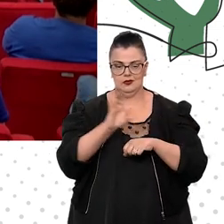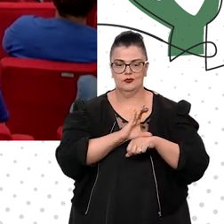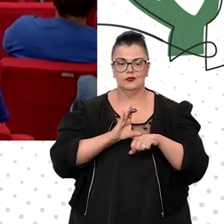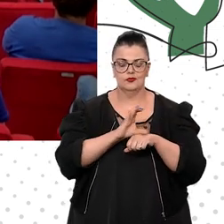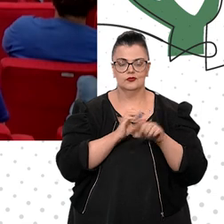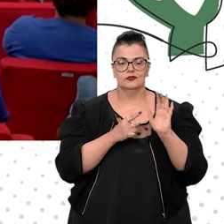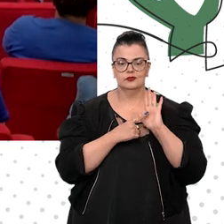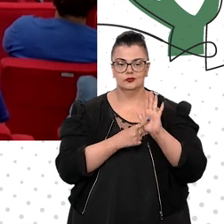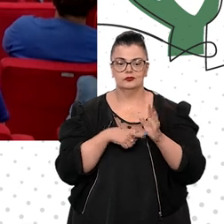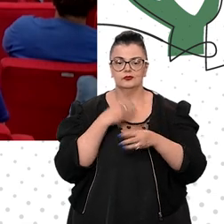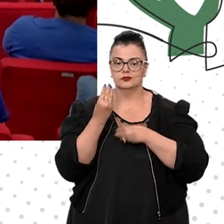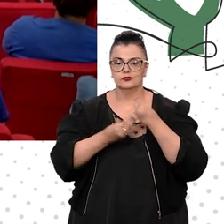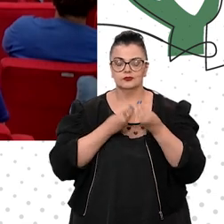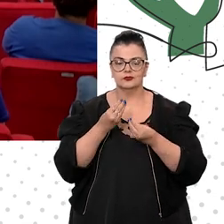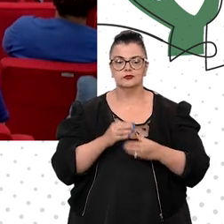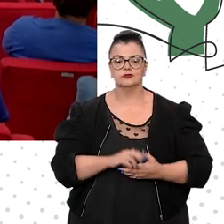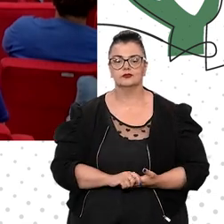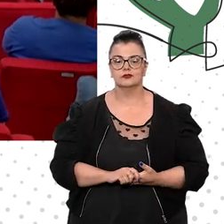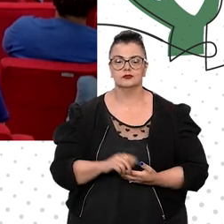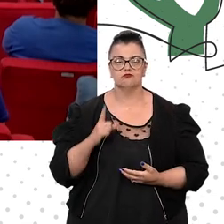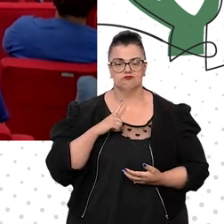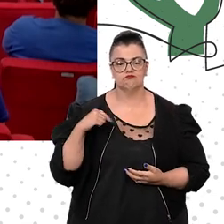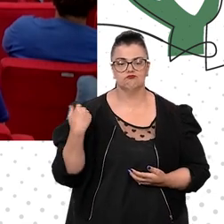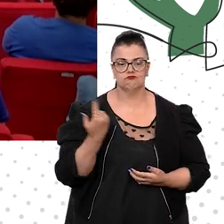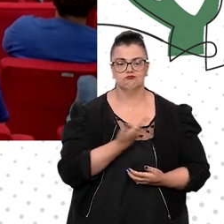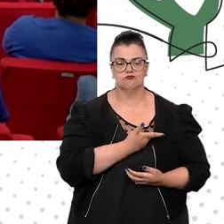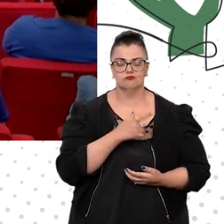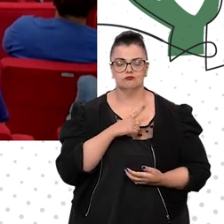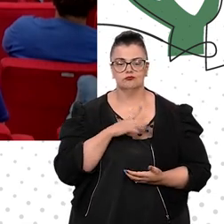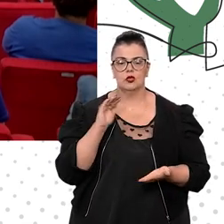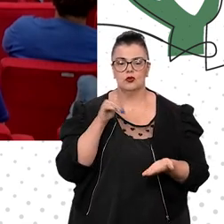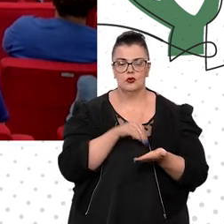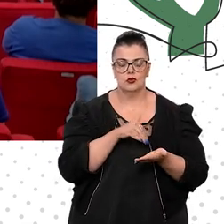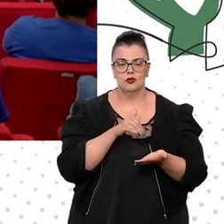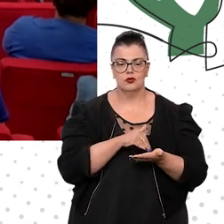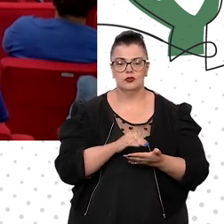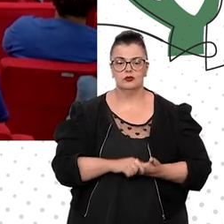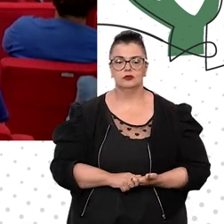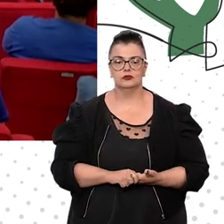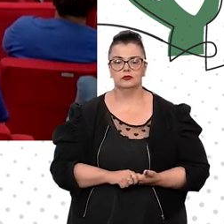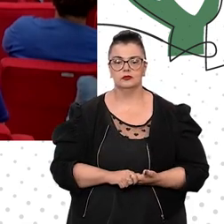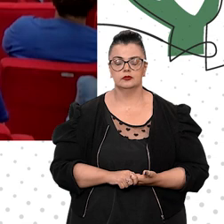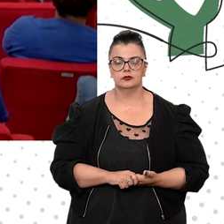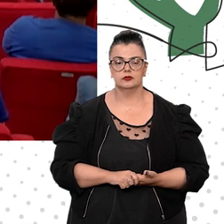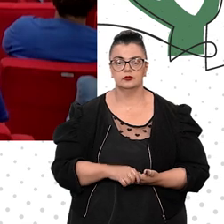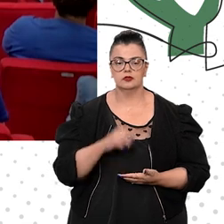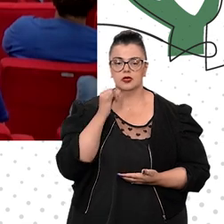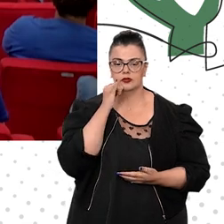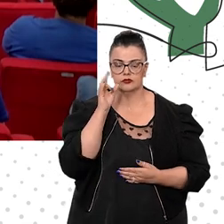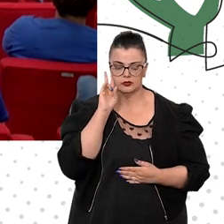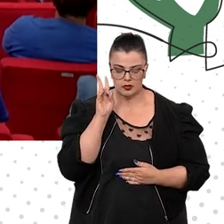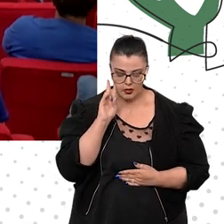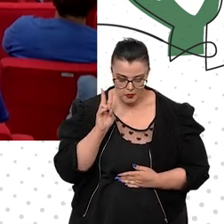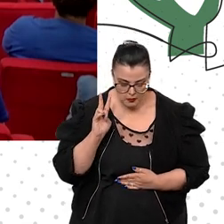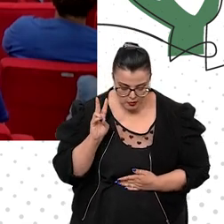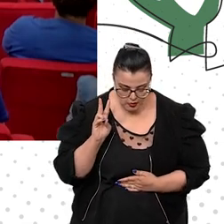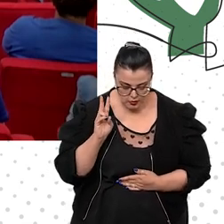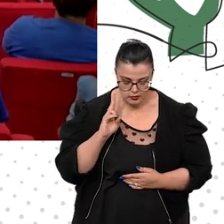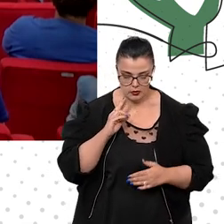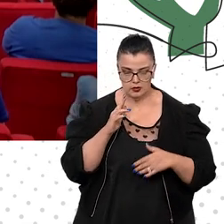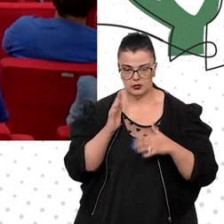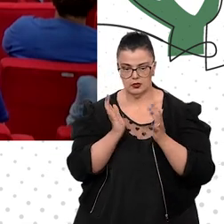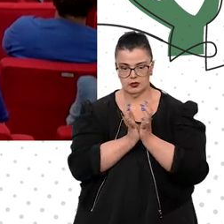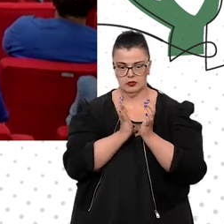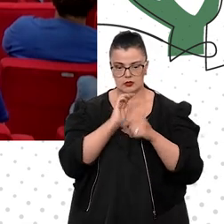que nós temos. Por último, apenas uma lembrança, esse é um trabalho coletivo,